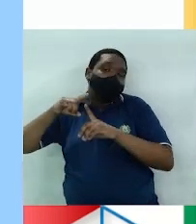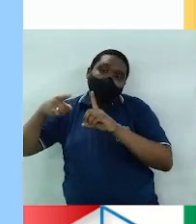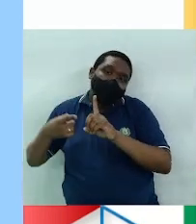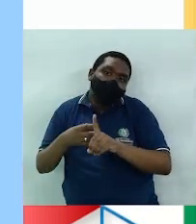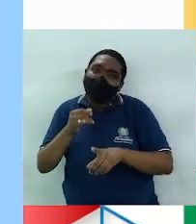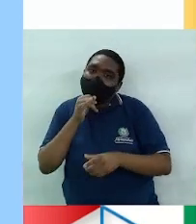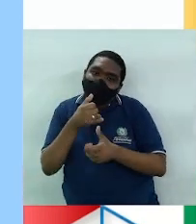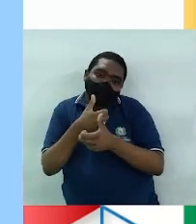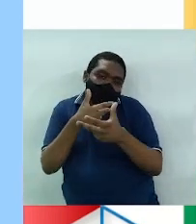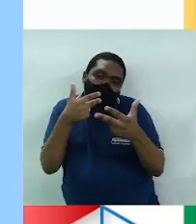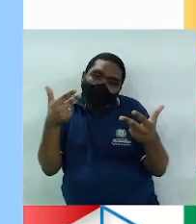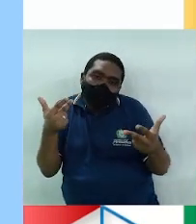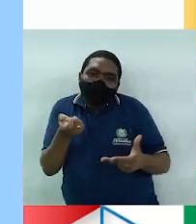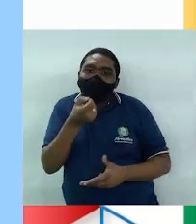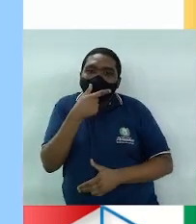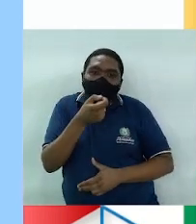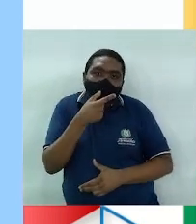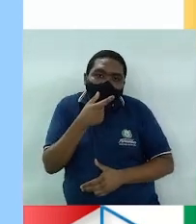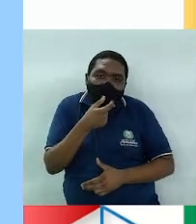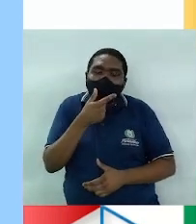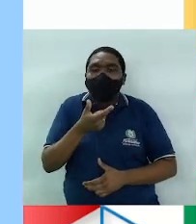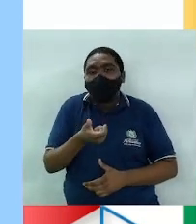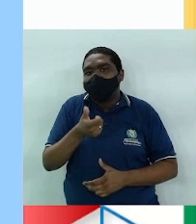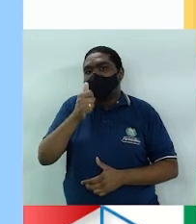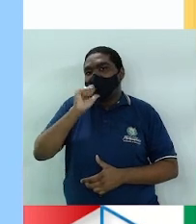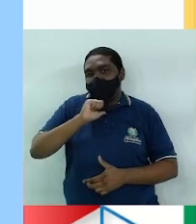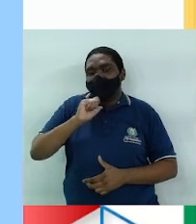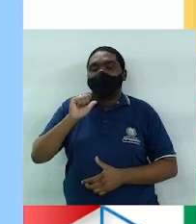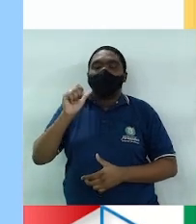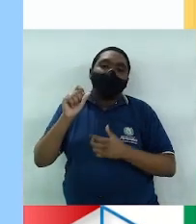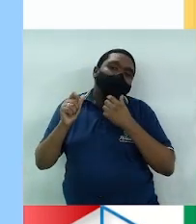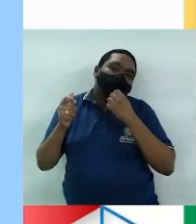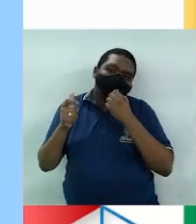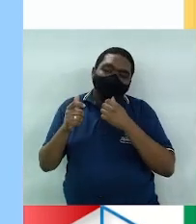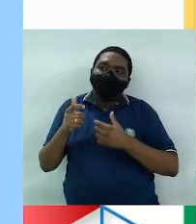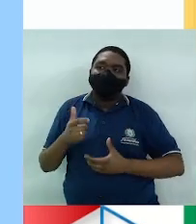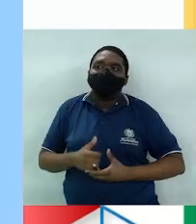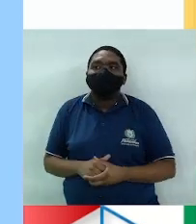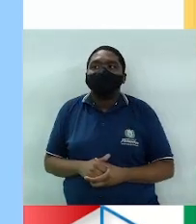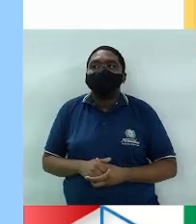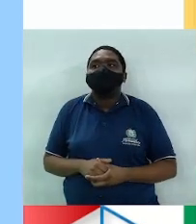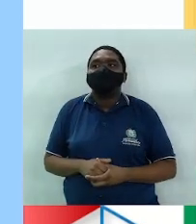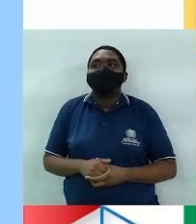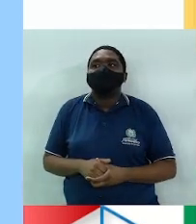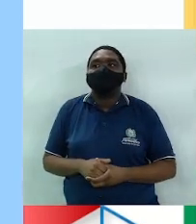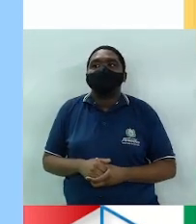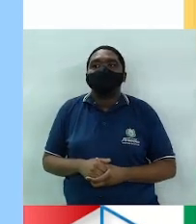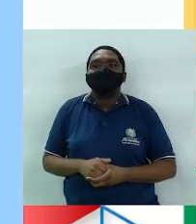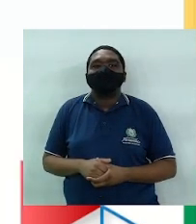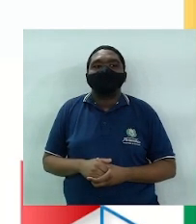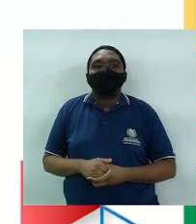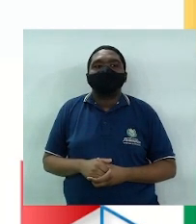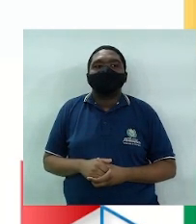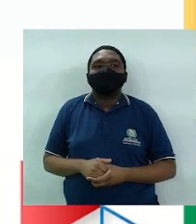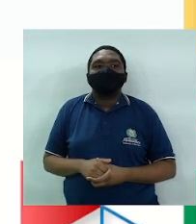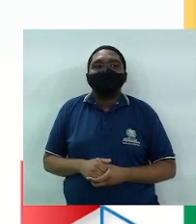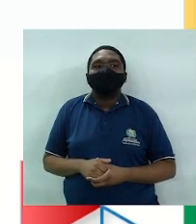ou através de medicamentos com hormonas ováricas, tá certo? Vamos lá, na tela.